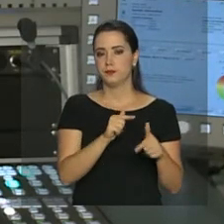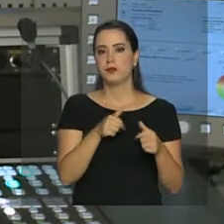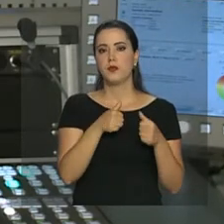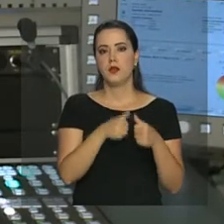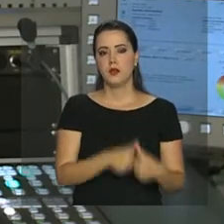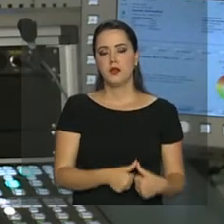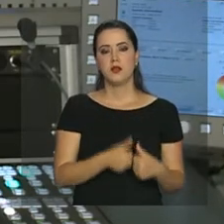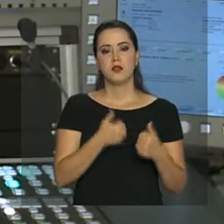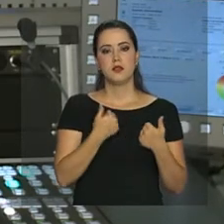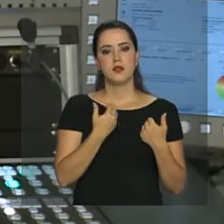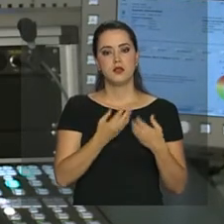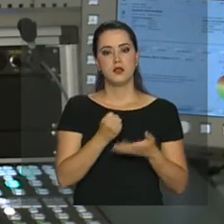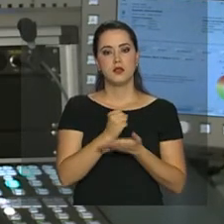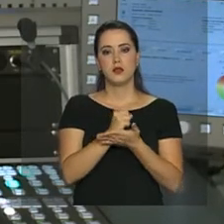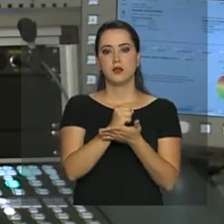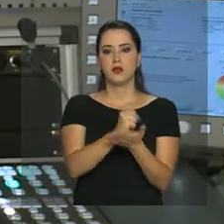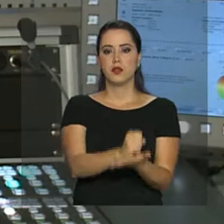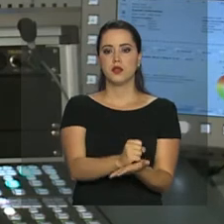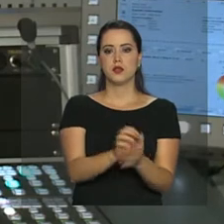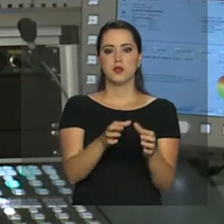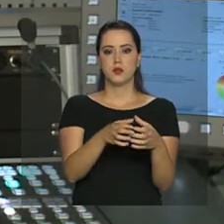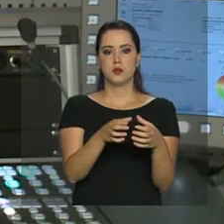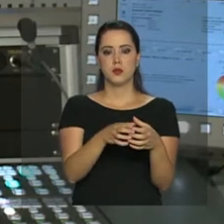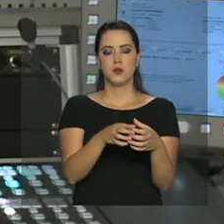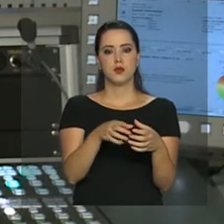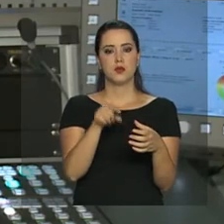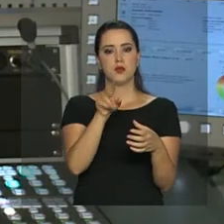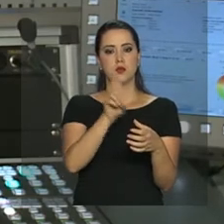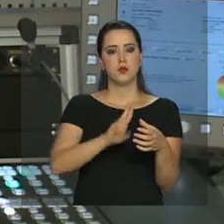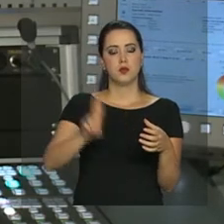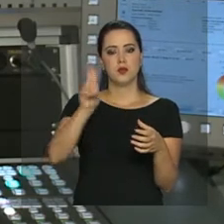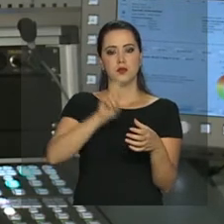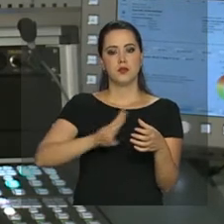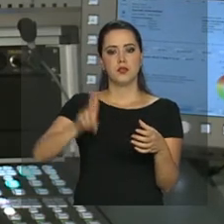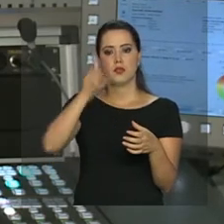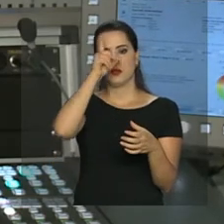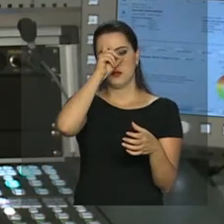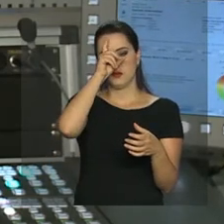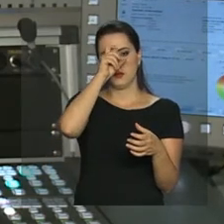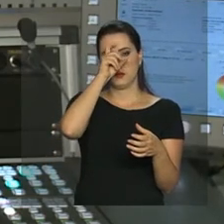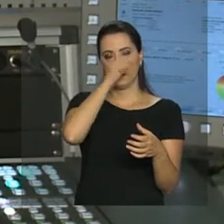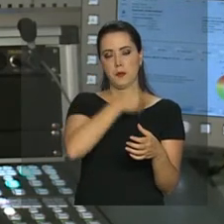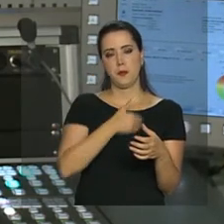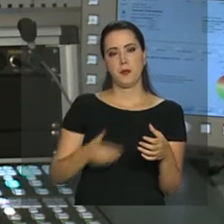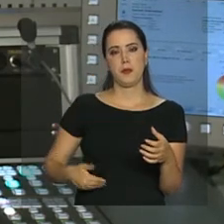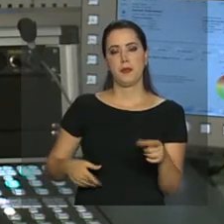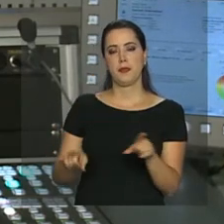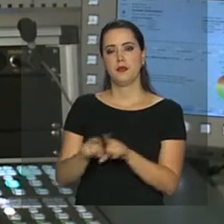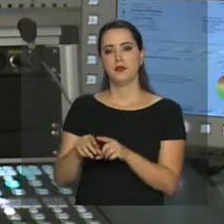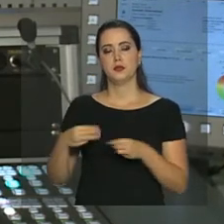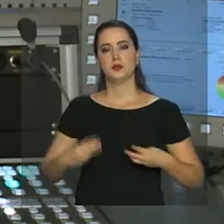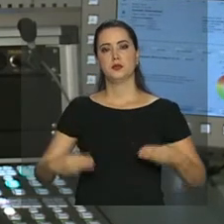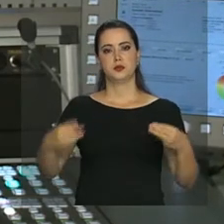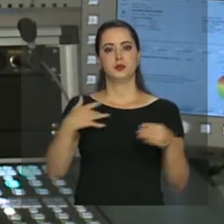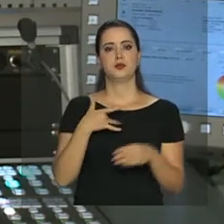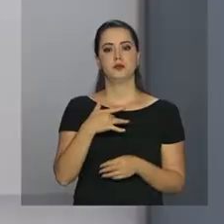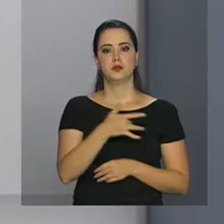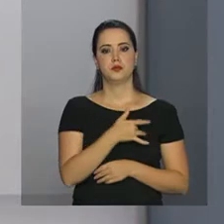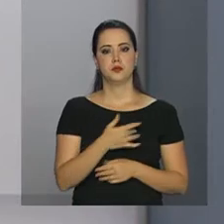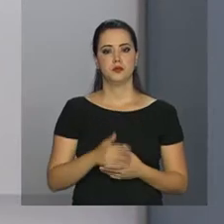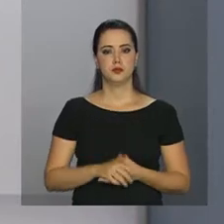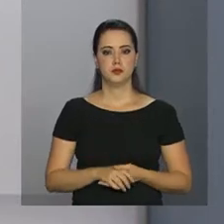estão sendo cedidos pela rede universitária de hospitais públicos e pelo Ministério da Saúde.